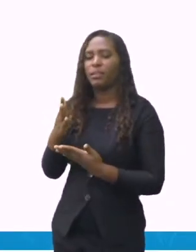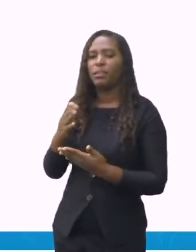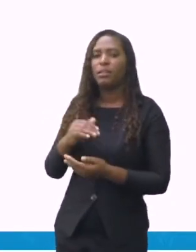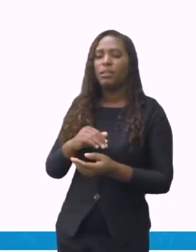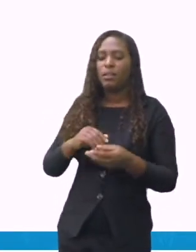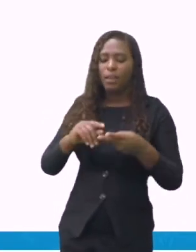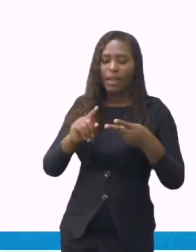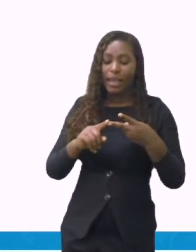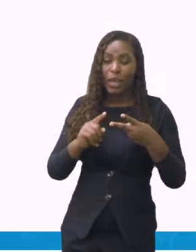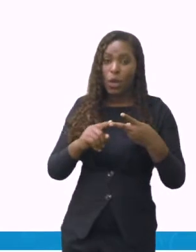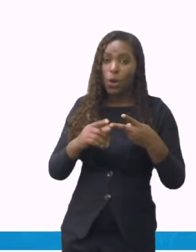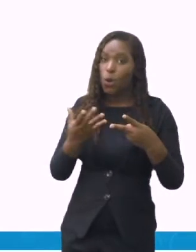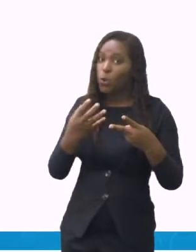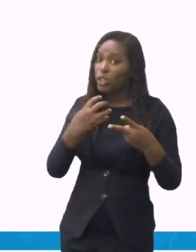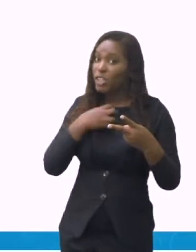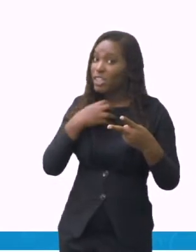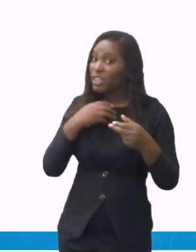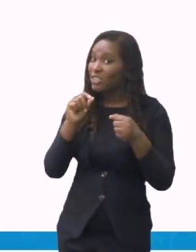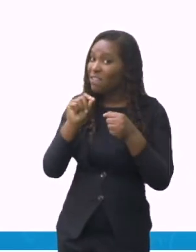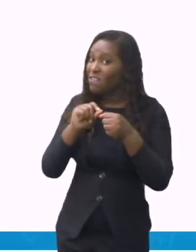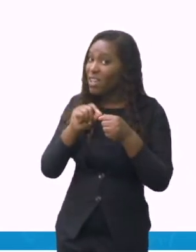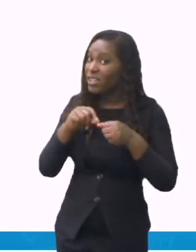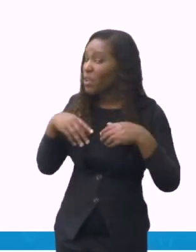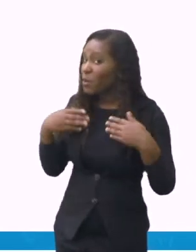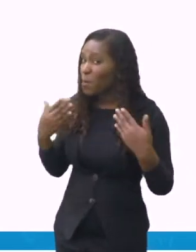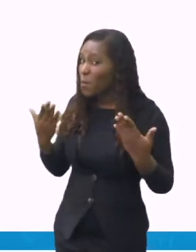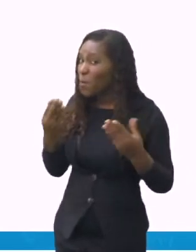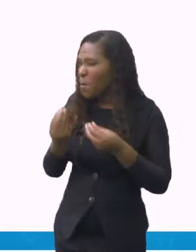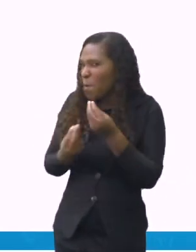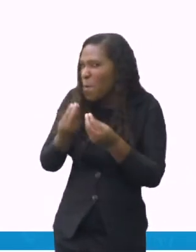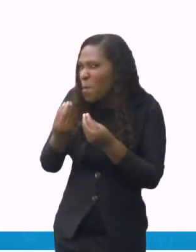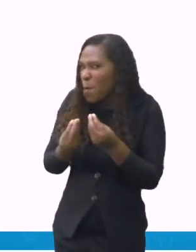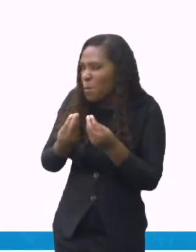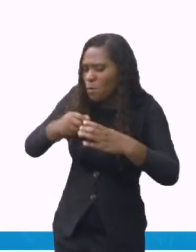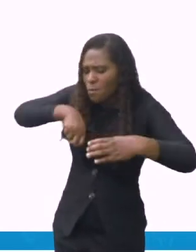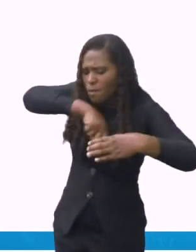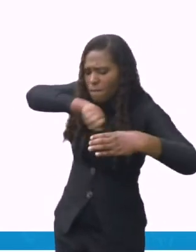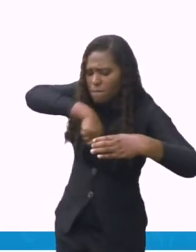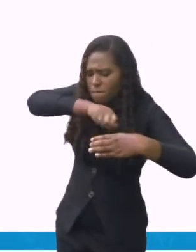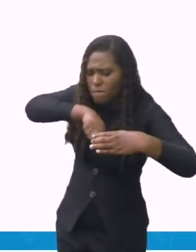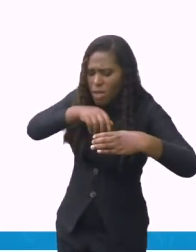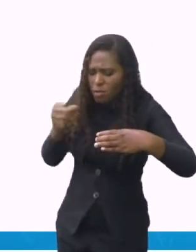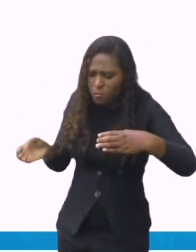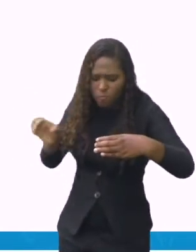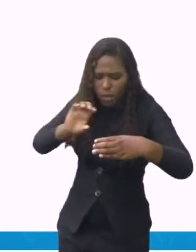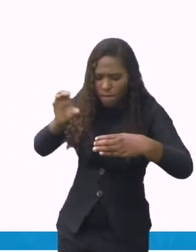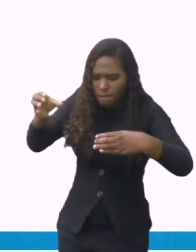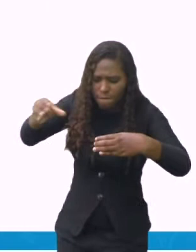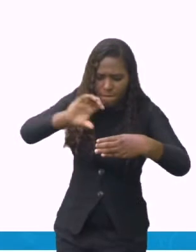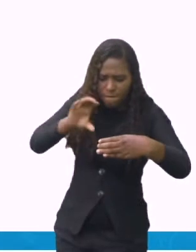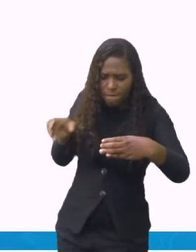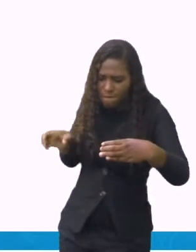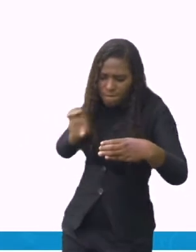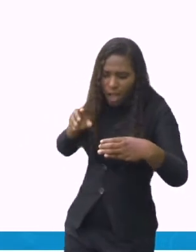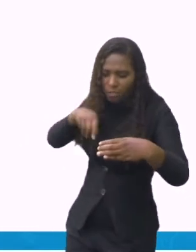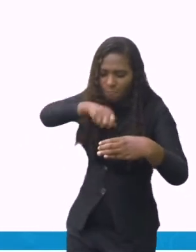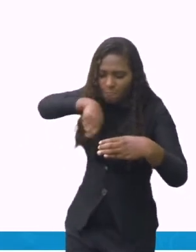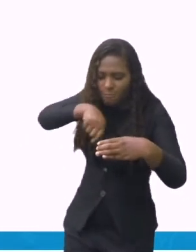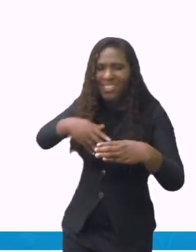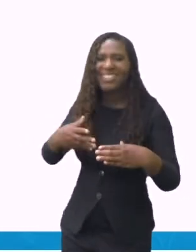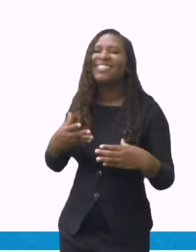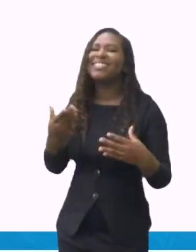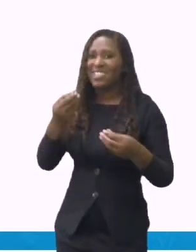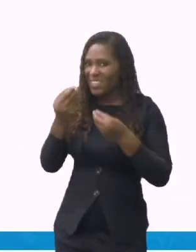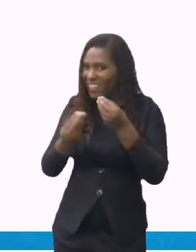preparo. Então nós vamos falar um pouco sobre como a gente deve escrever cada um deles dentro da receita. Vamos